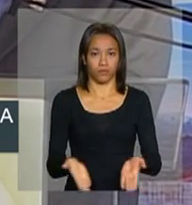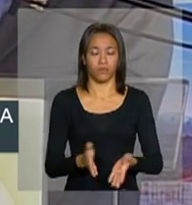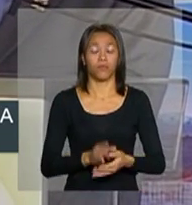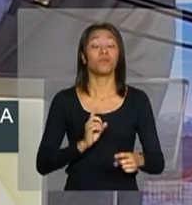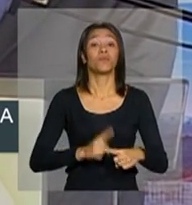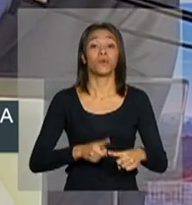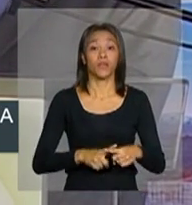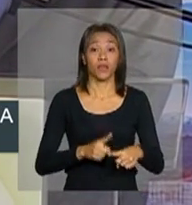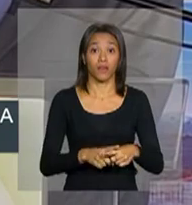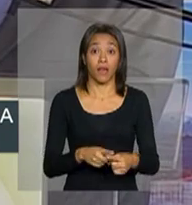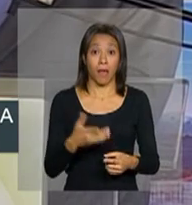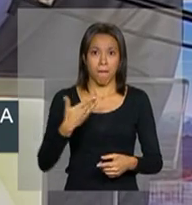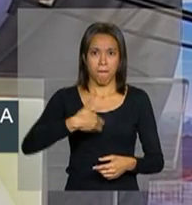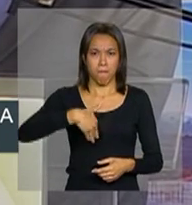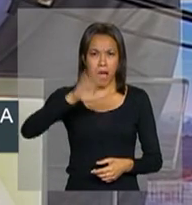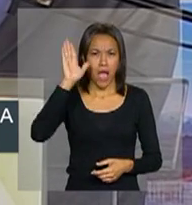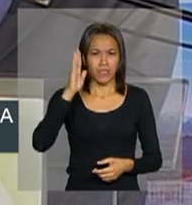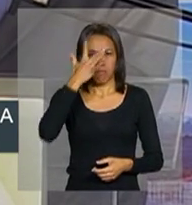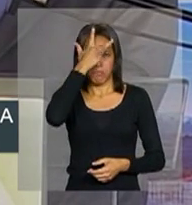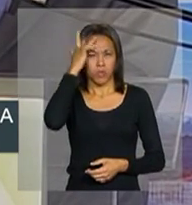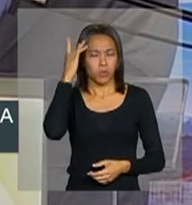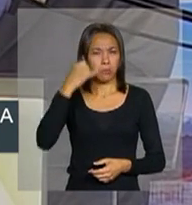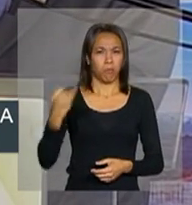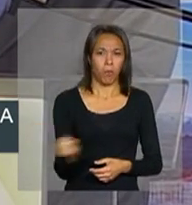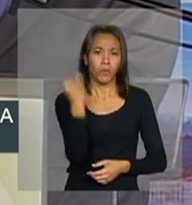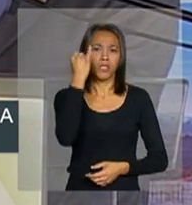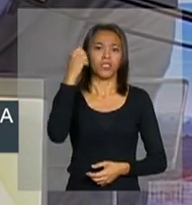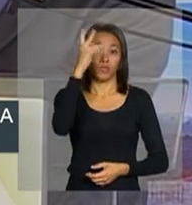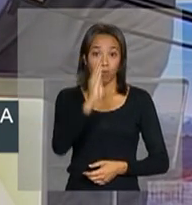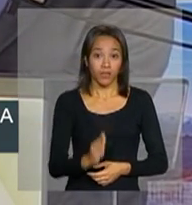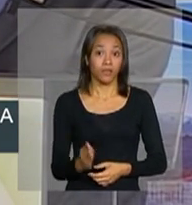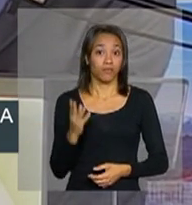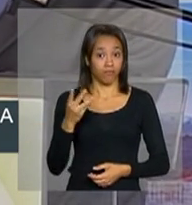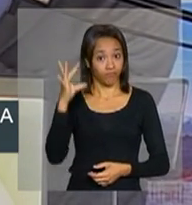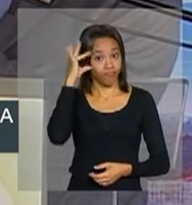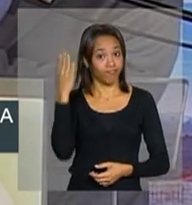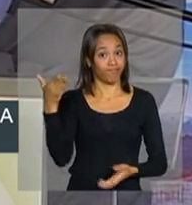que a mais alta autoridade do país o preside.